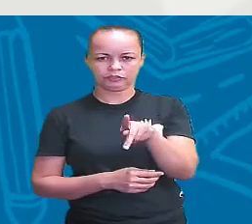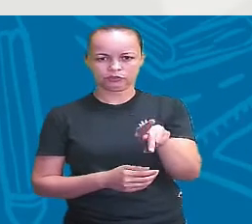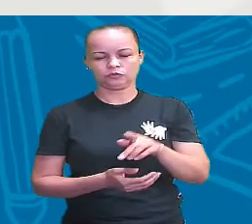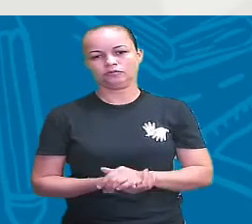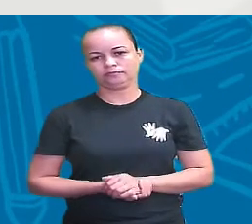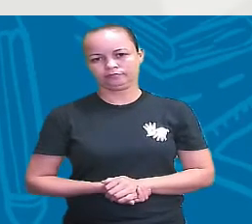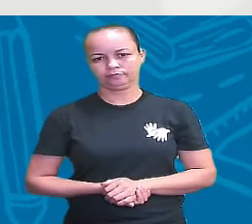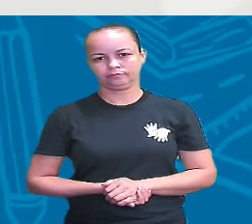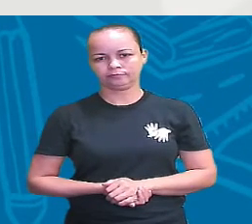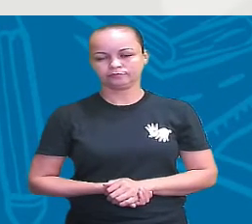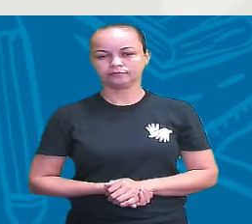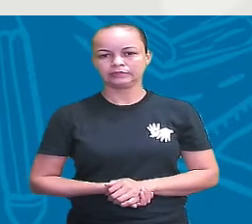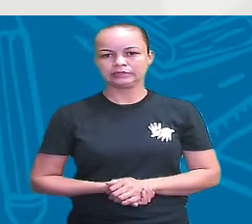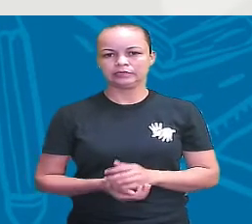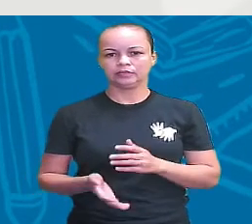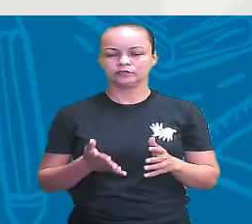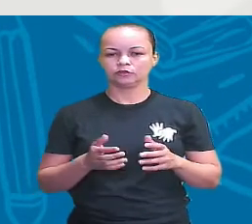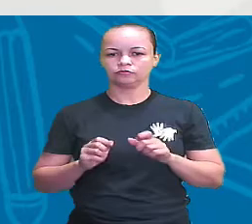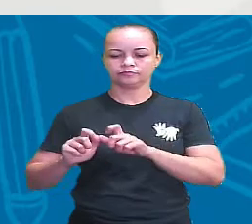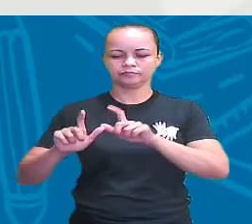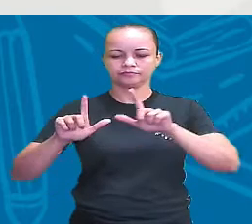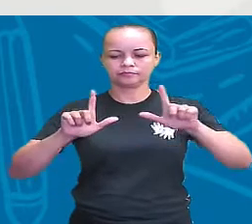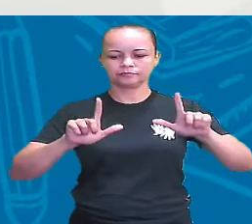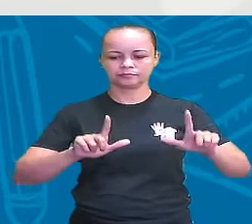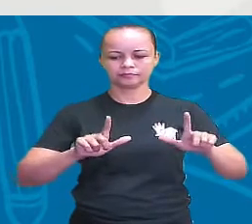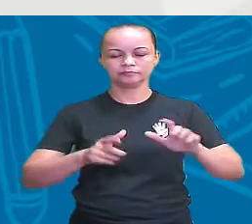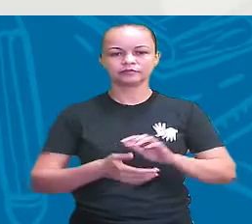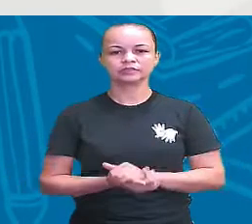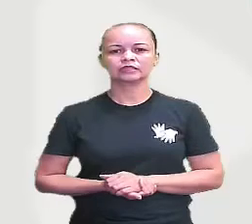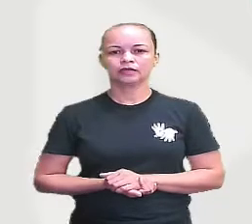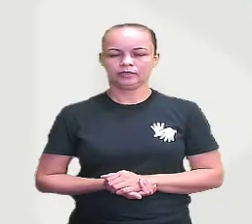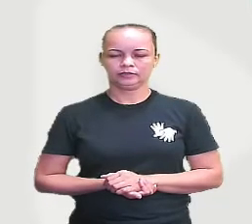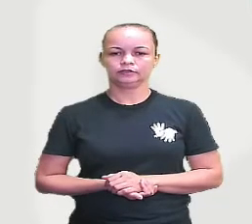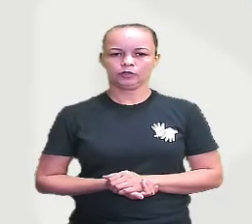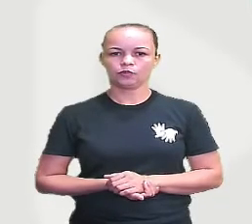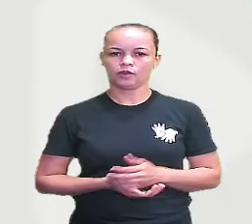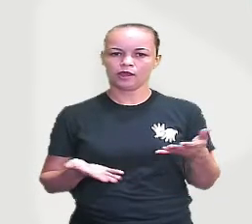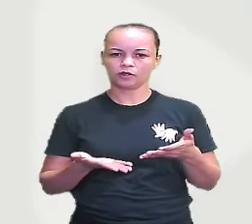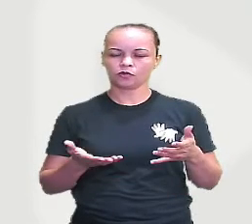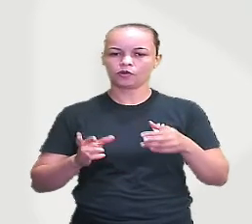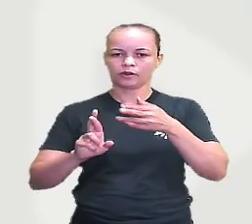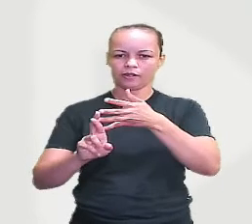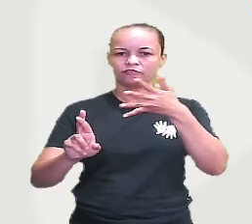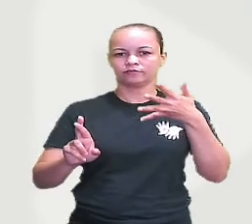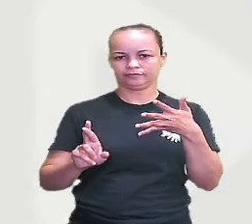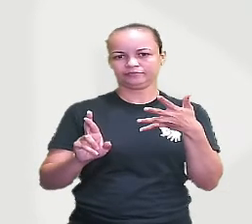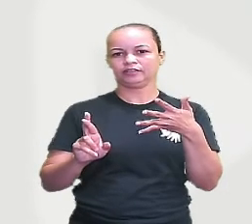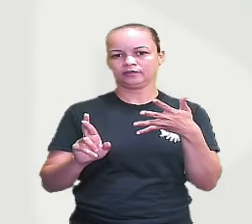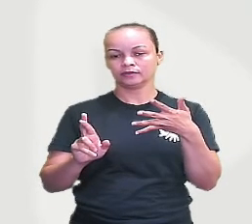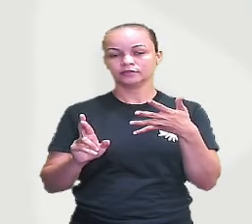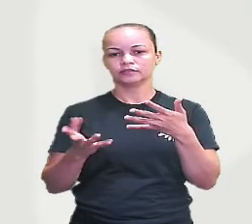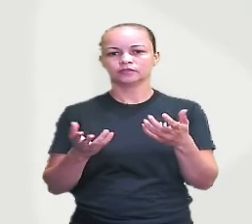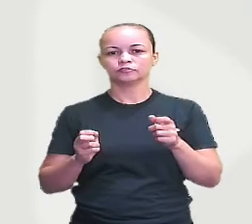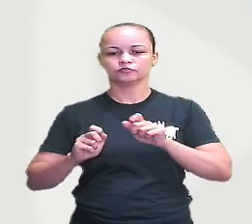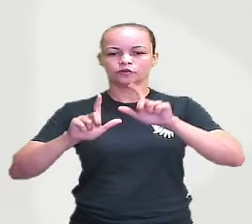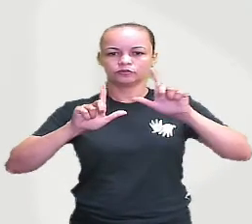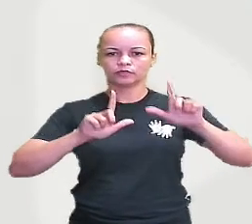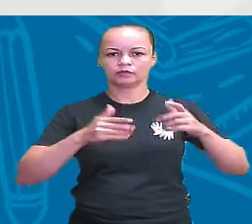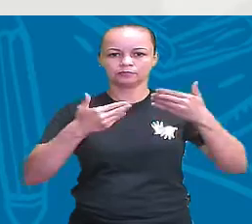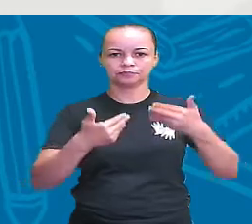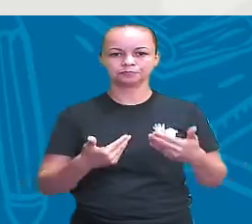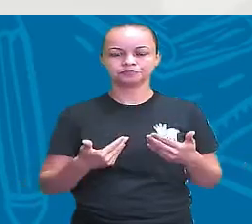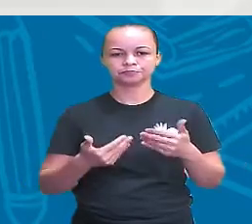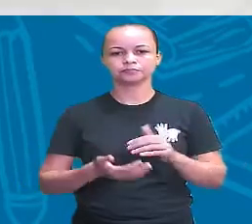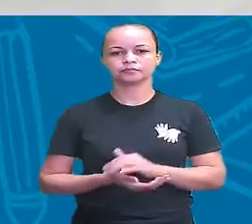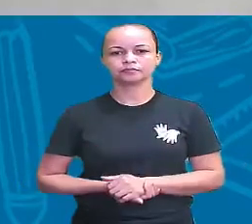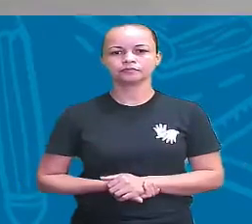Perfeito? Por favor, produção, vamos para o nosso próximo slide. vou pedir para a produção abrir, que é justamente as nossas referências. Volta aqui comigo novamente,